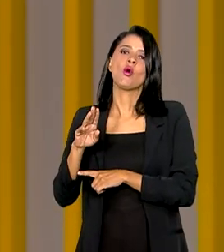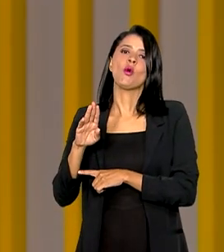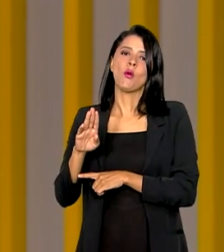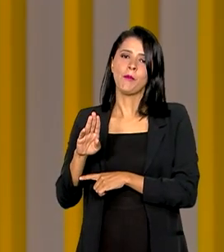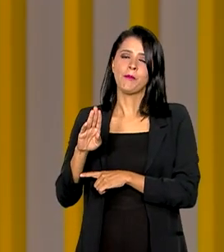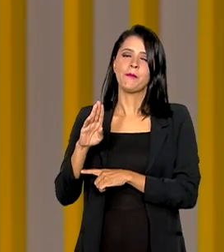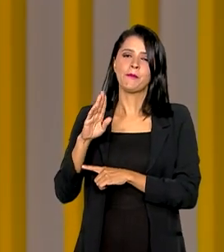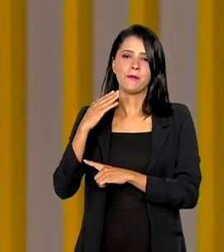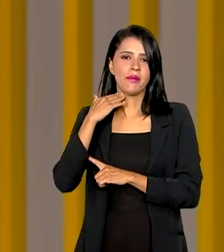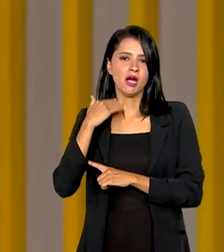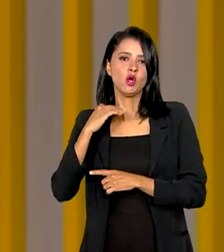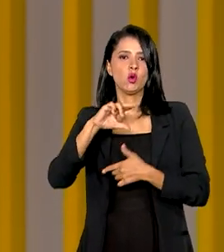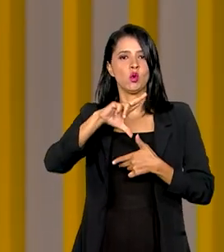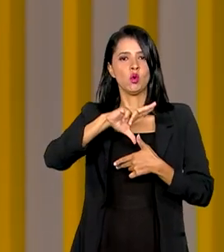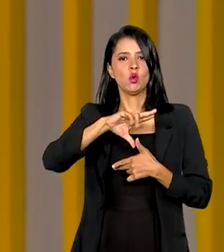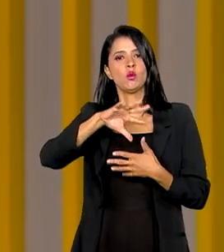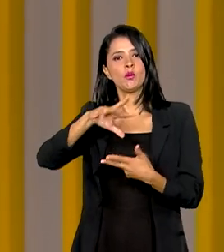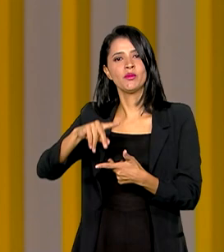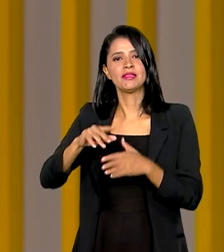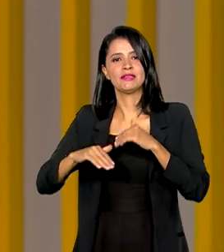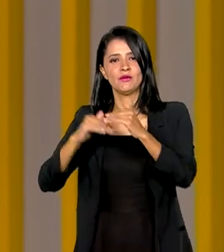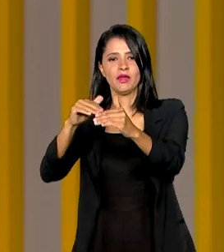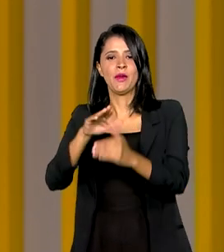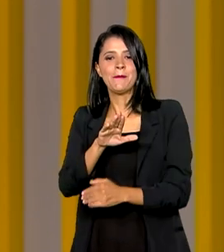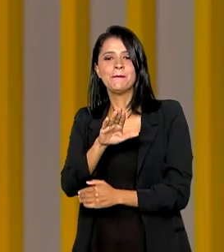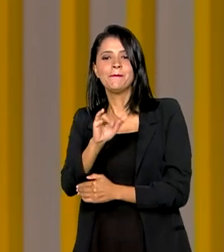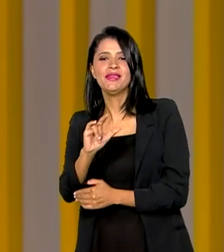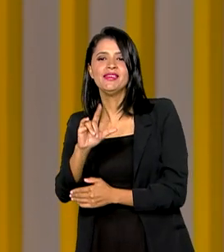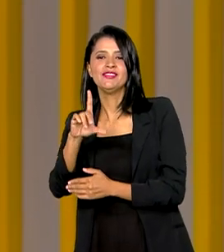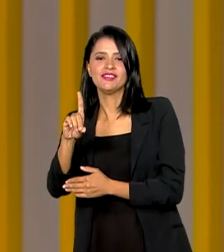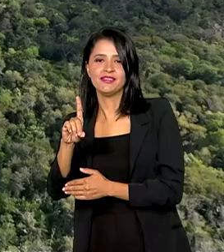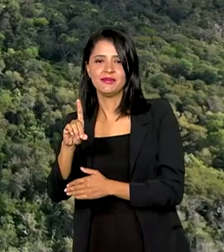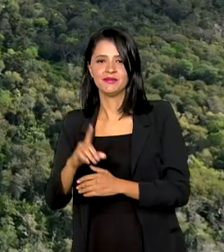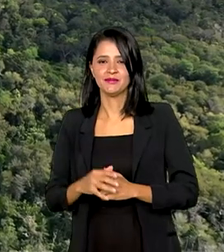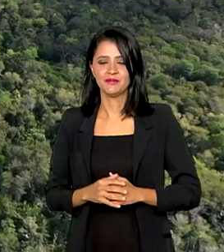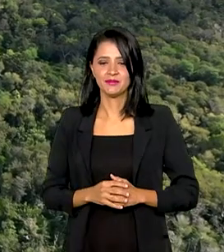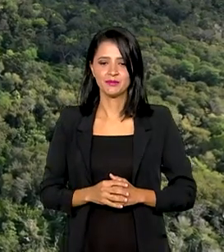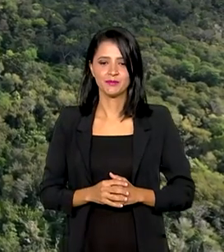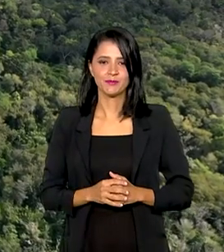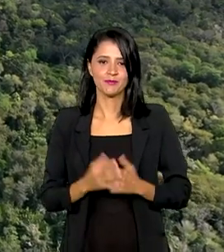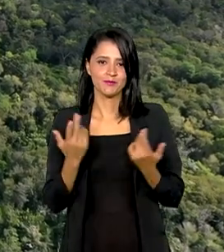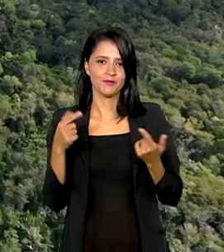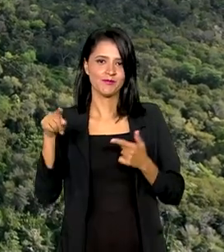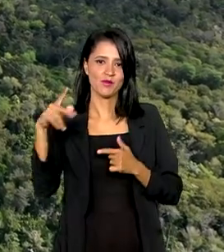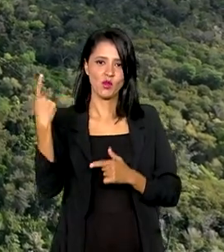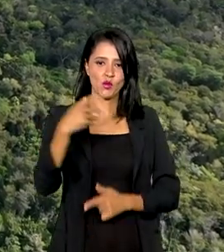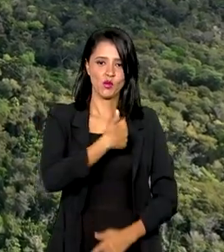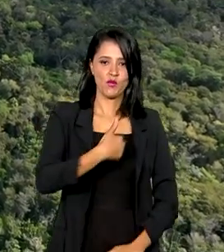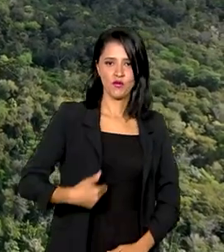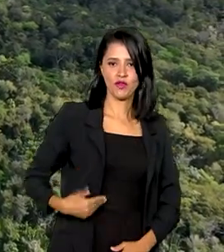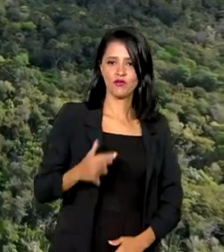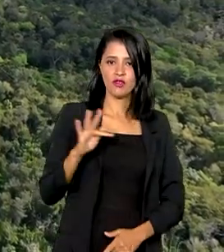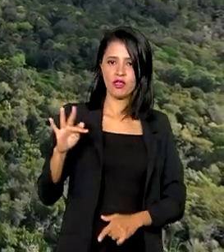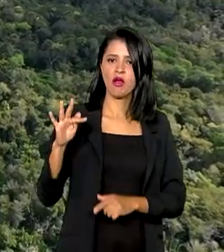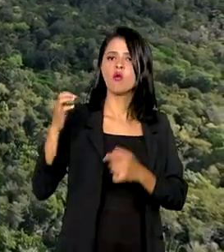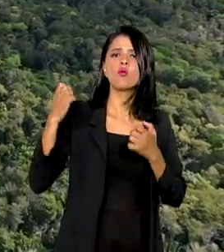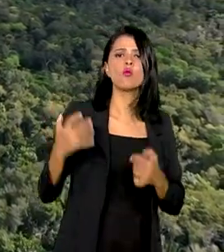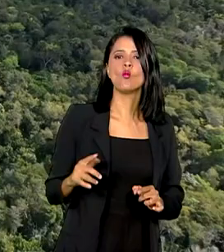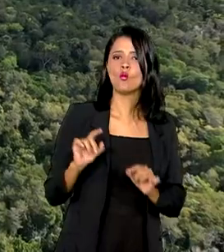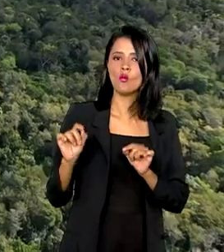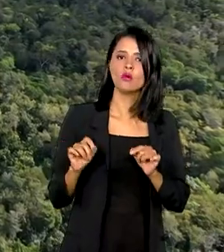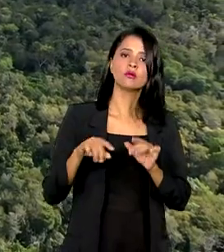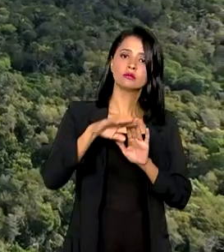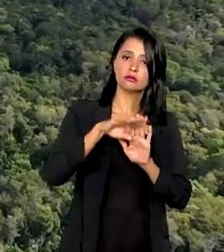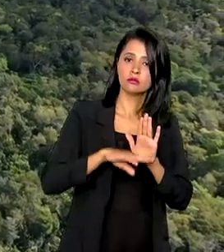Interamericano de Desenvolvimento, o BID. De acordo com o governo federal, o Programa de